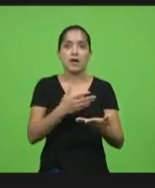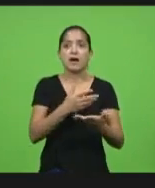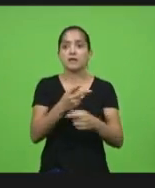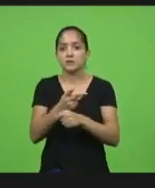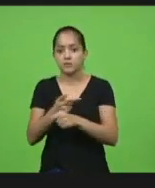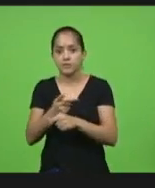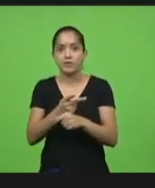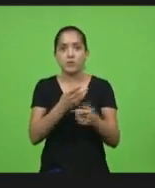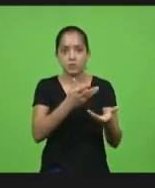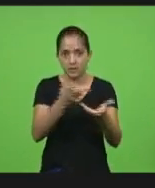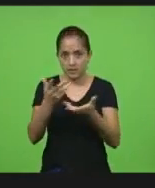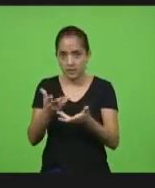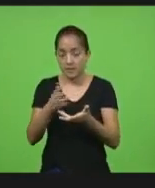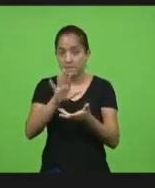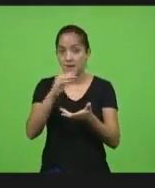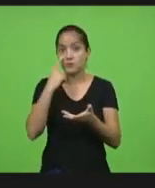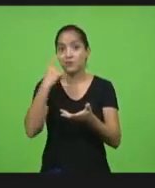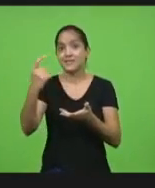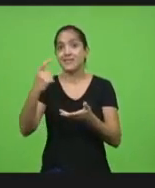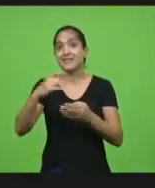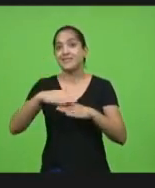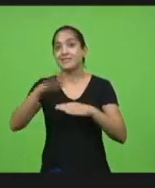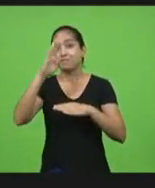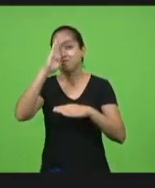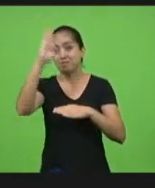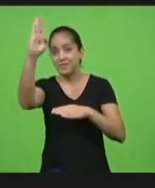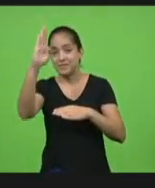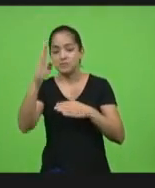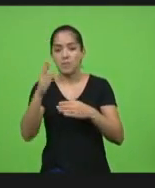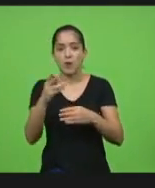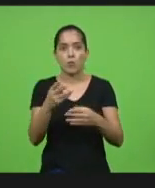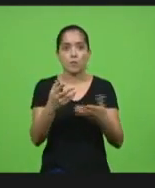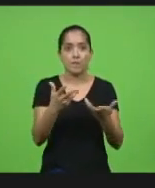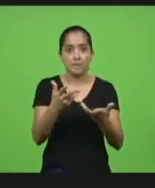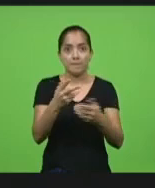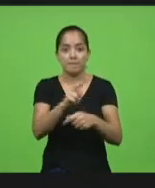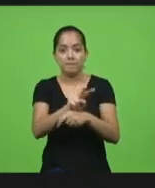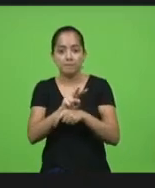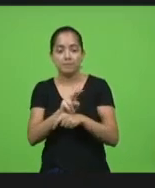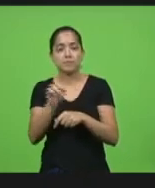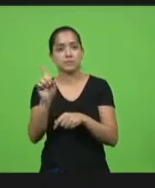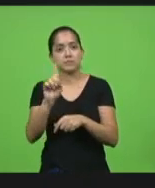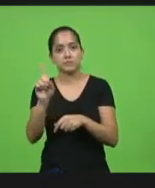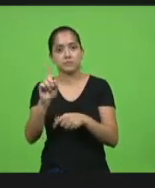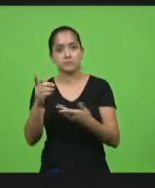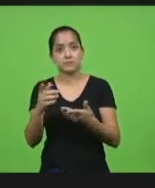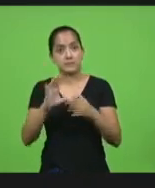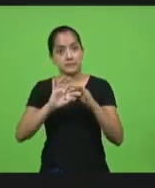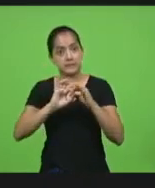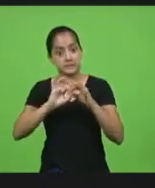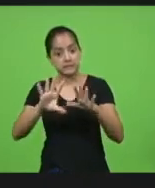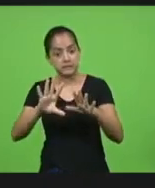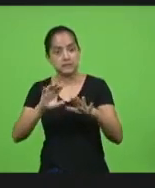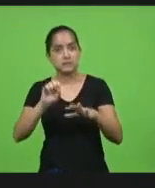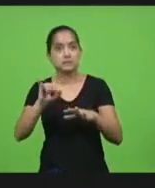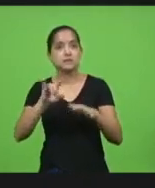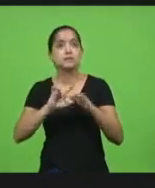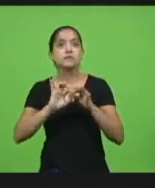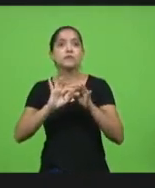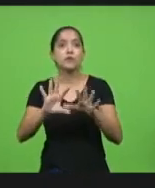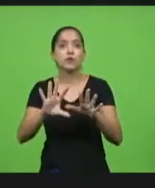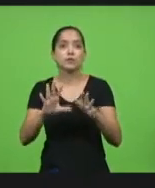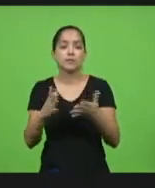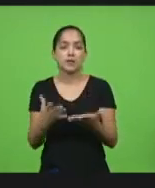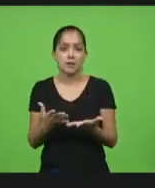mas o grande interesse deles não é buscar o crédito e até que se for liberado como eu disse uma